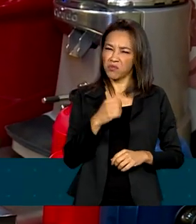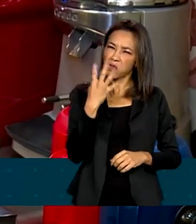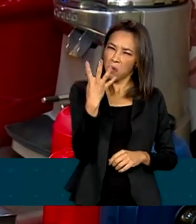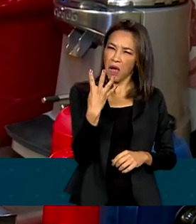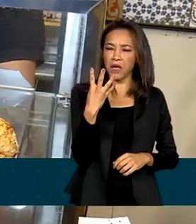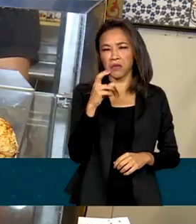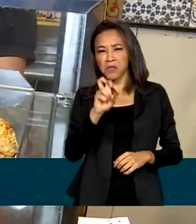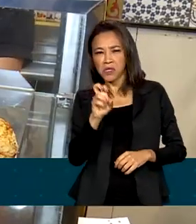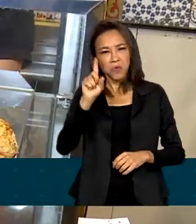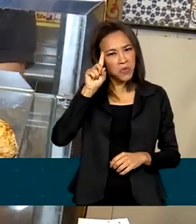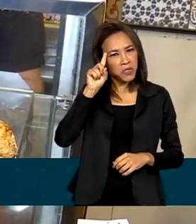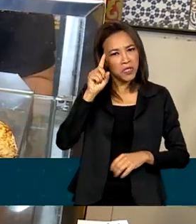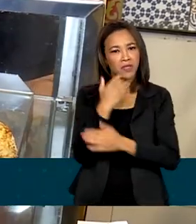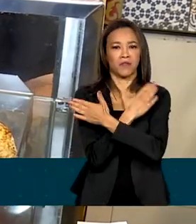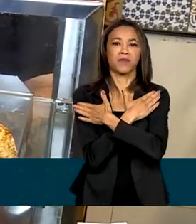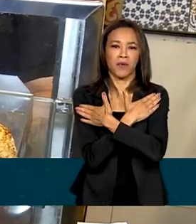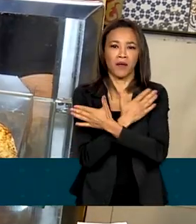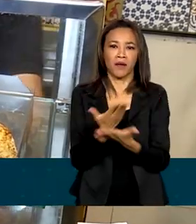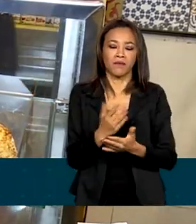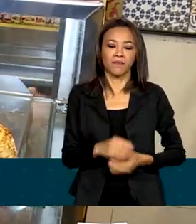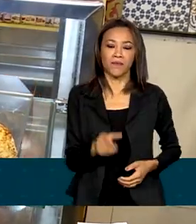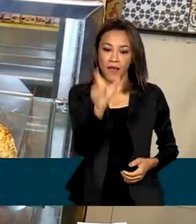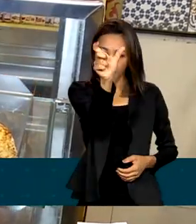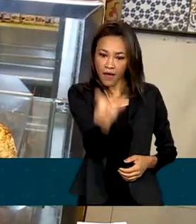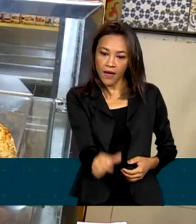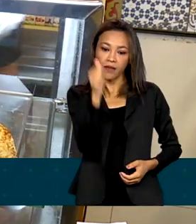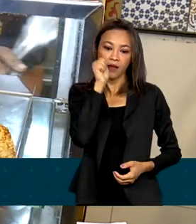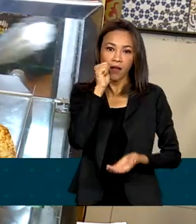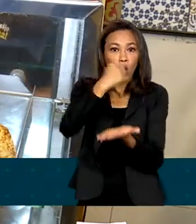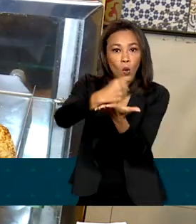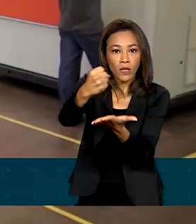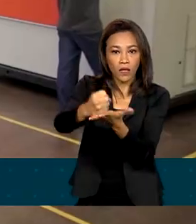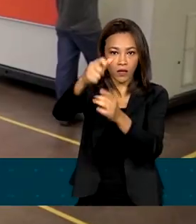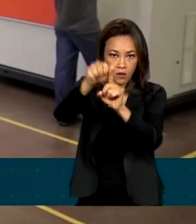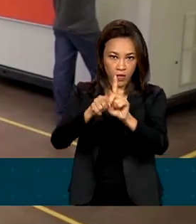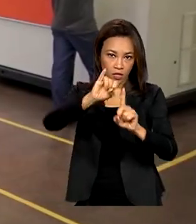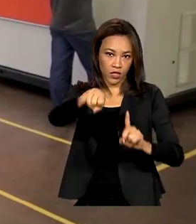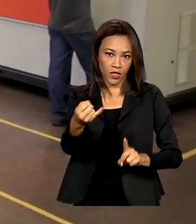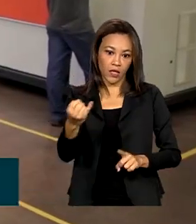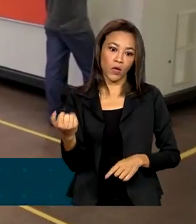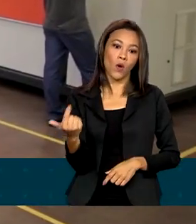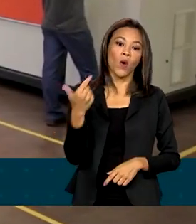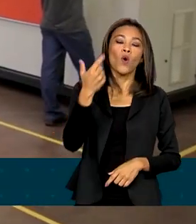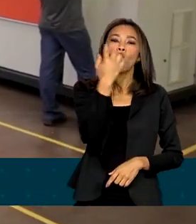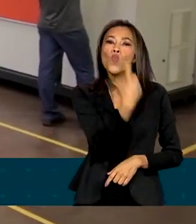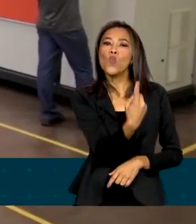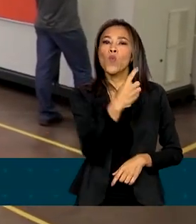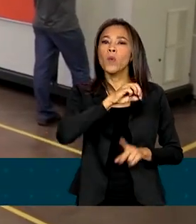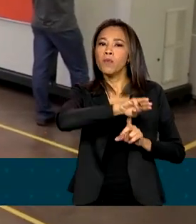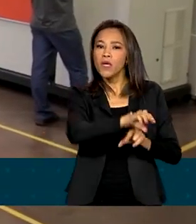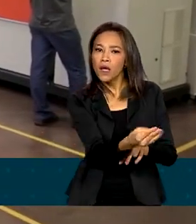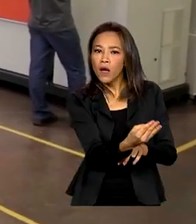cinco dias desempregada. Além da Kathleen, que foi contratada em janeiro, outras 1 milhão,